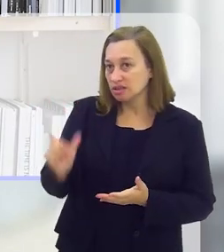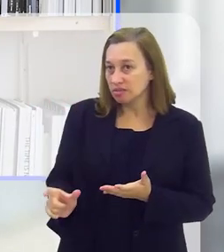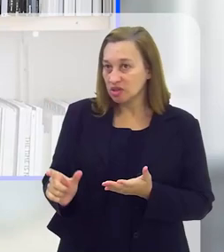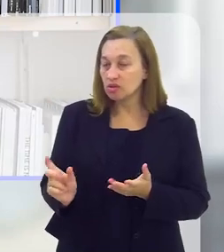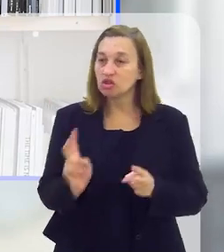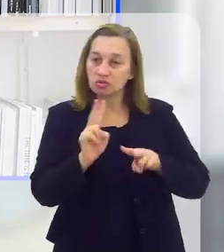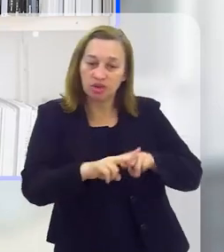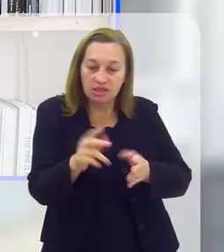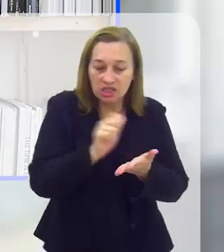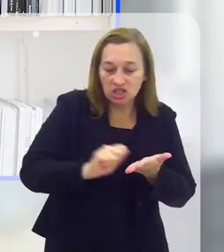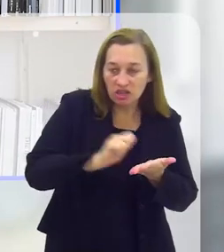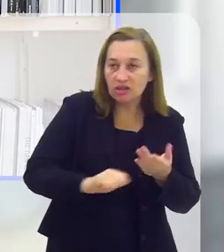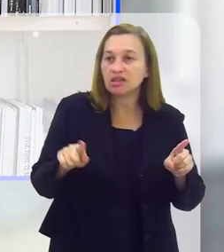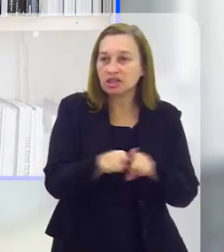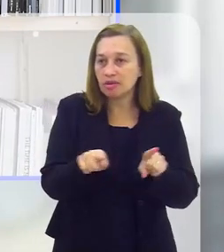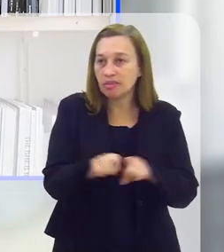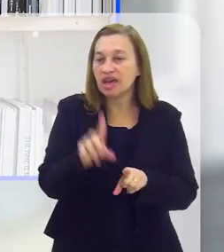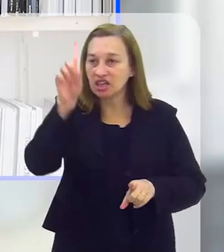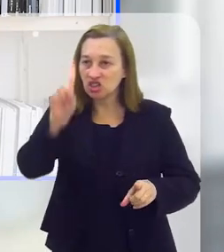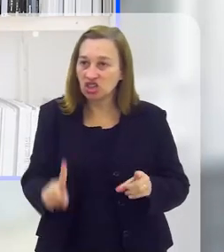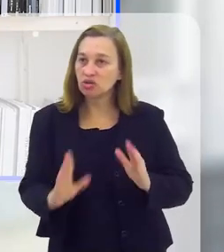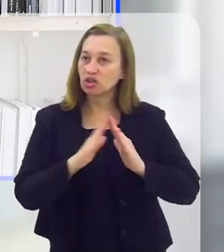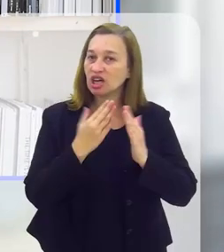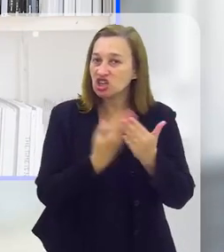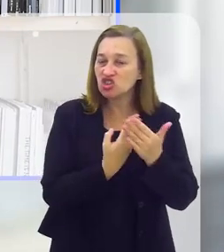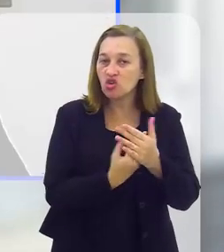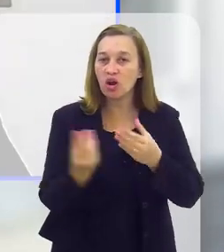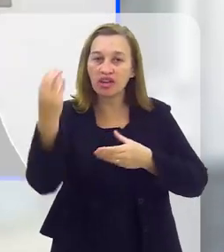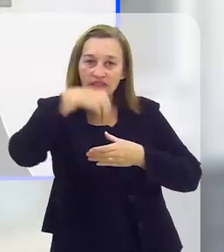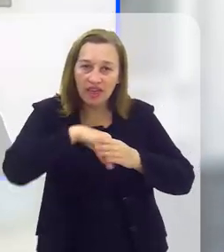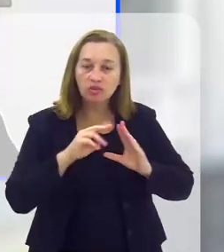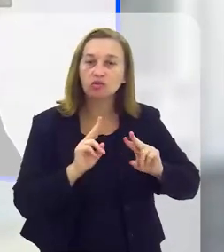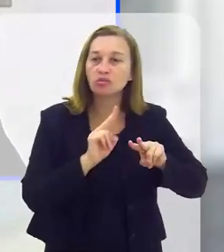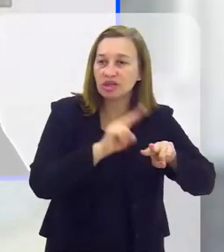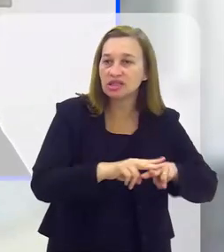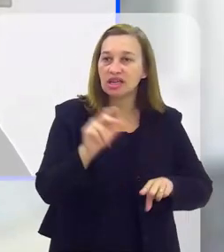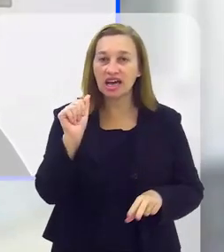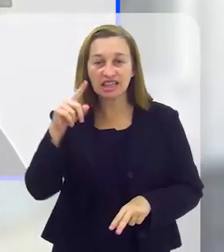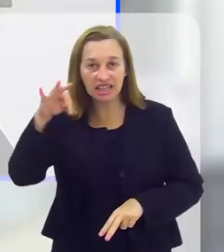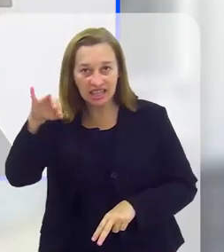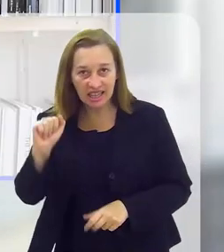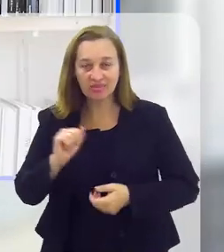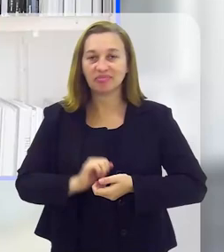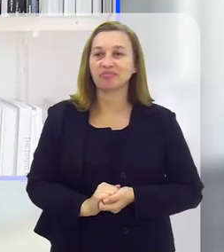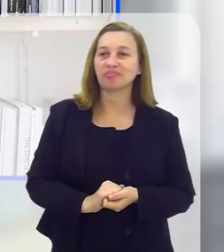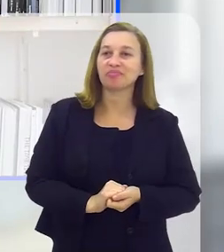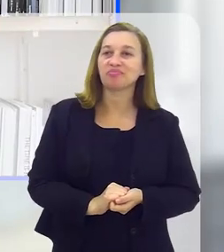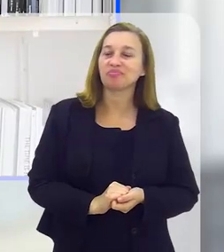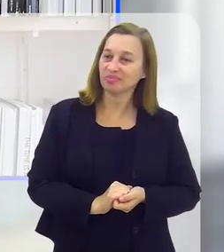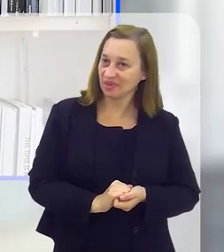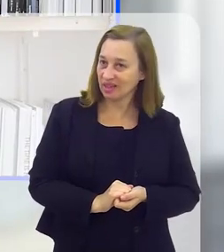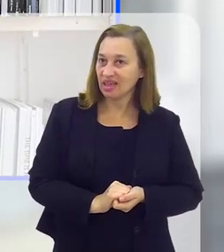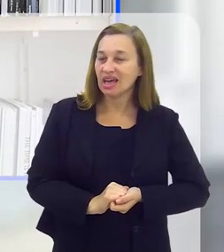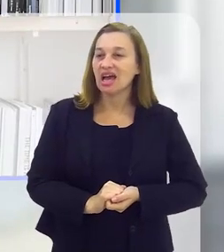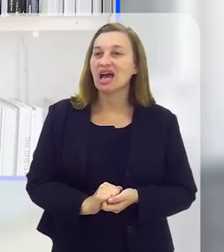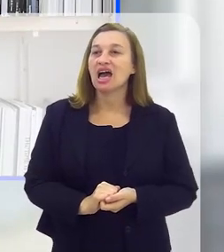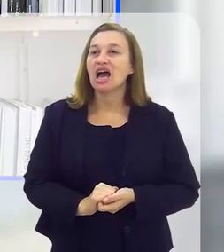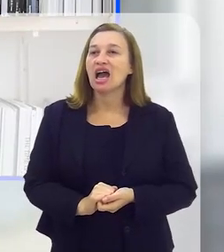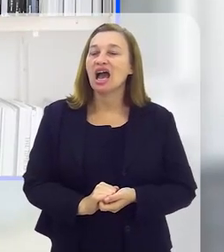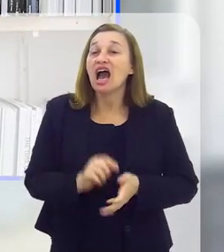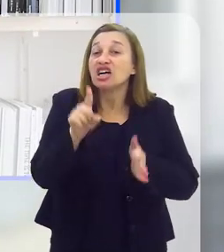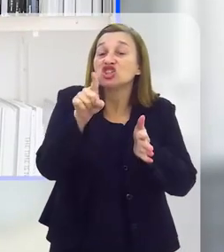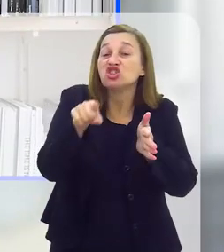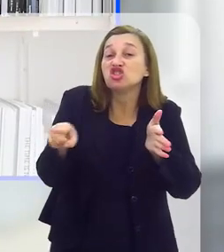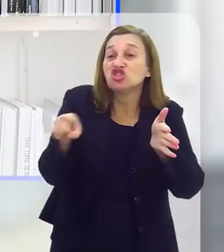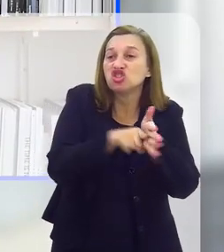diretora do colégio Mário Quintana, que funciona dentro do presídio, Anitta de Alvarenga. A remissão, Anitta,